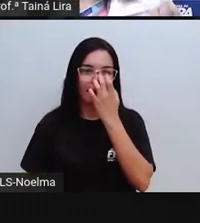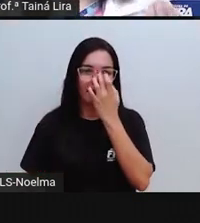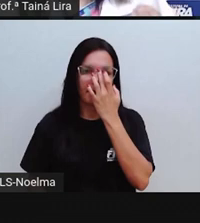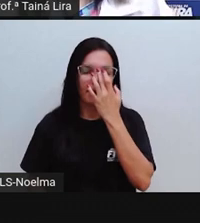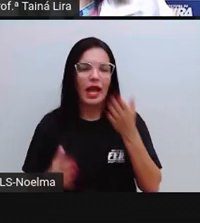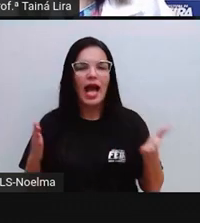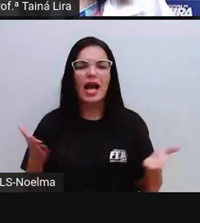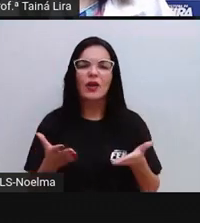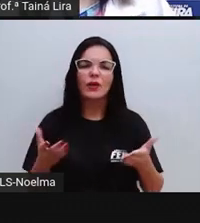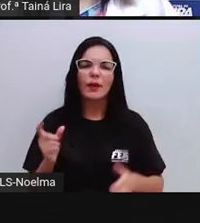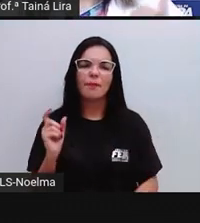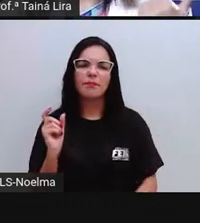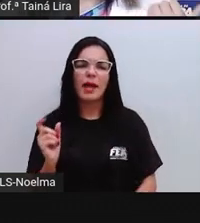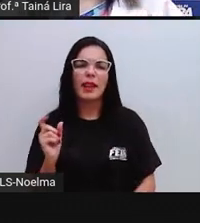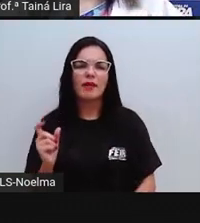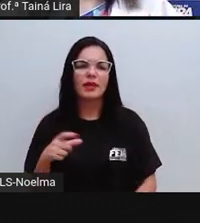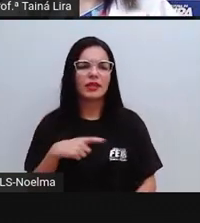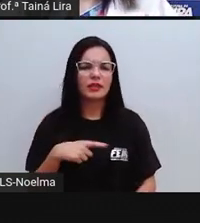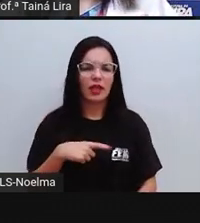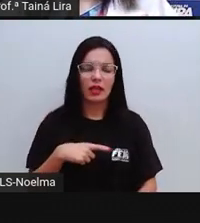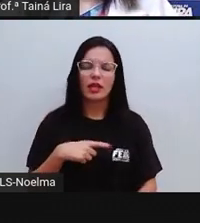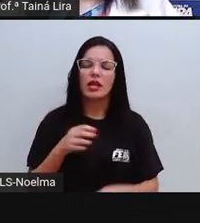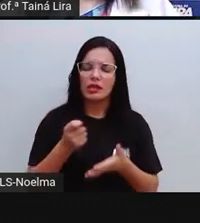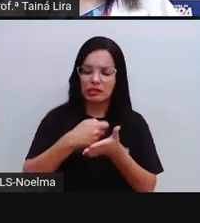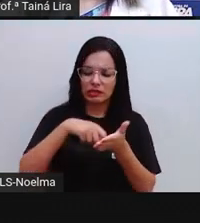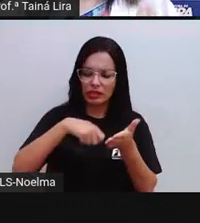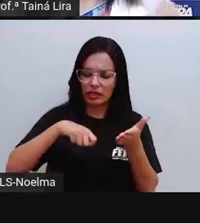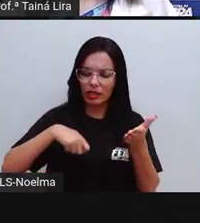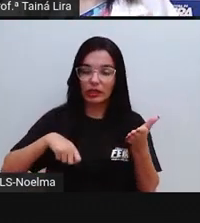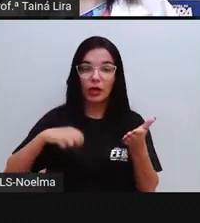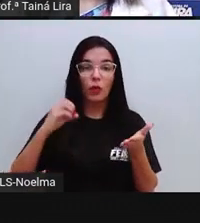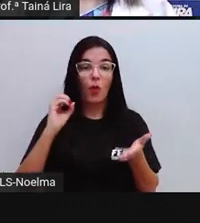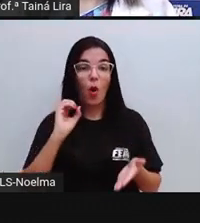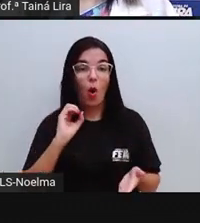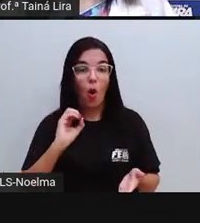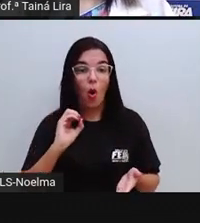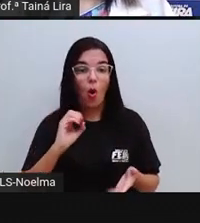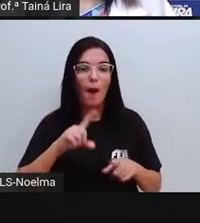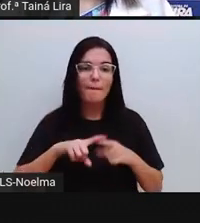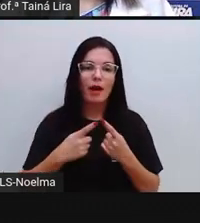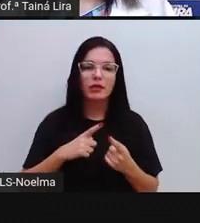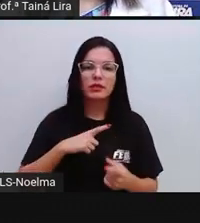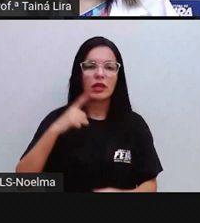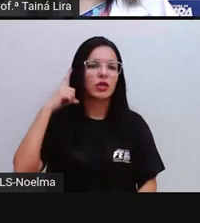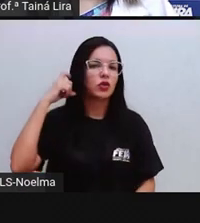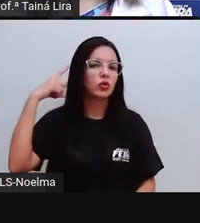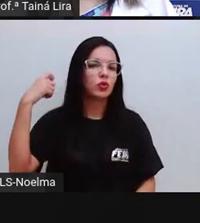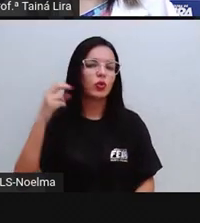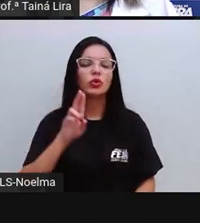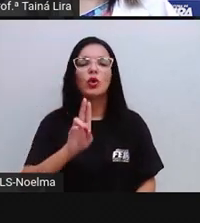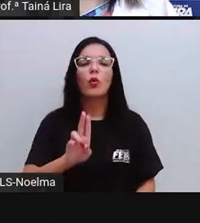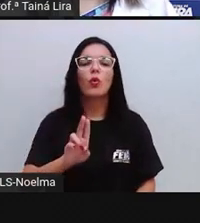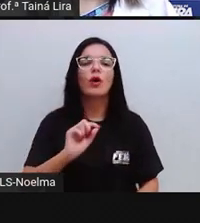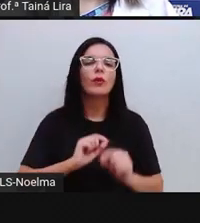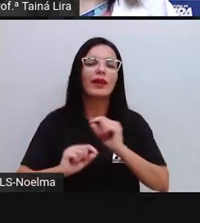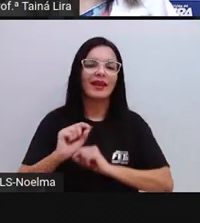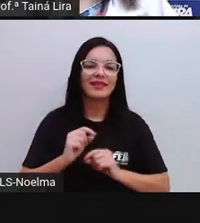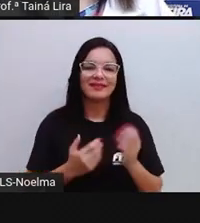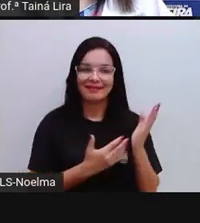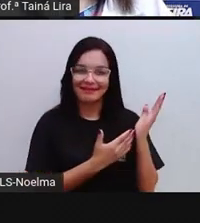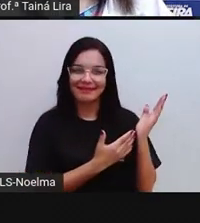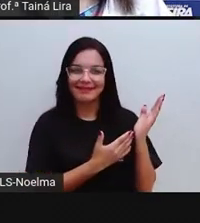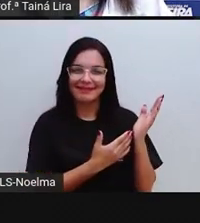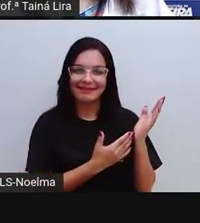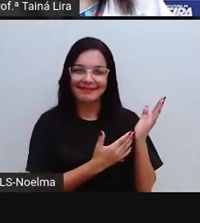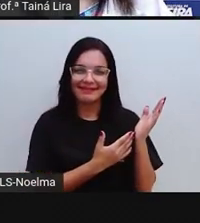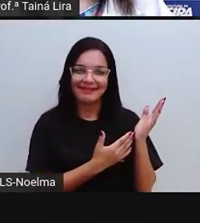Pró, e as palavrinhas ali que tem o O, né, são escritas com O, mas tem som de U. Olha lá, amarelo, a